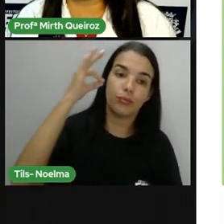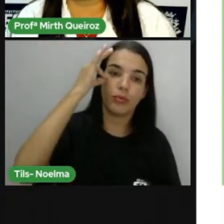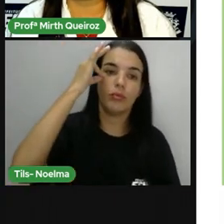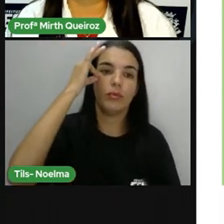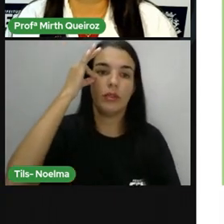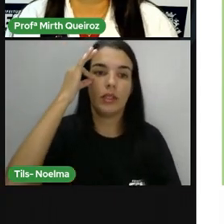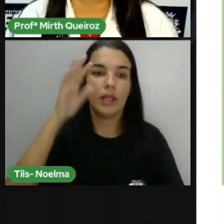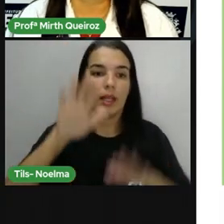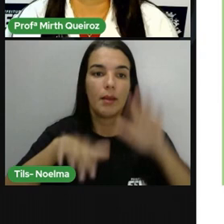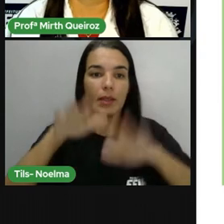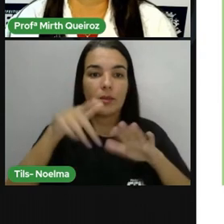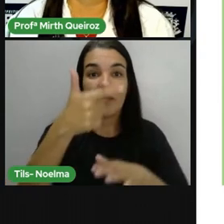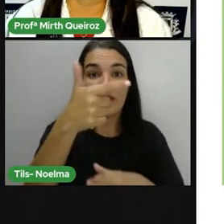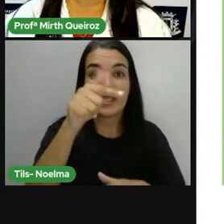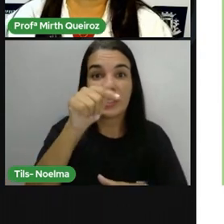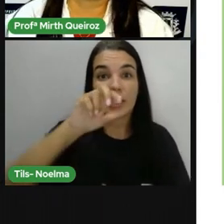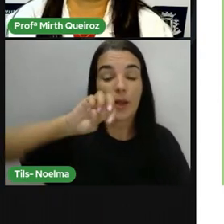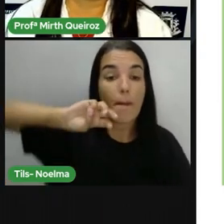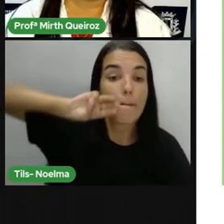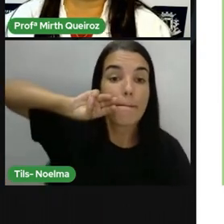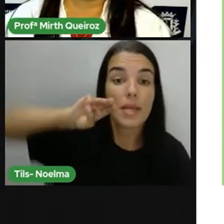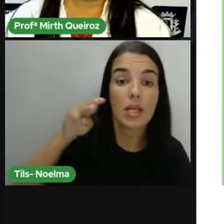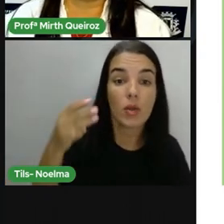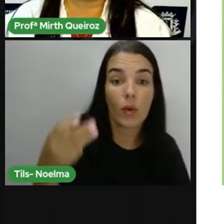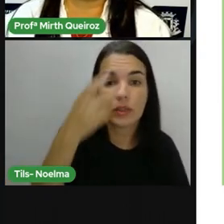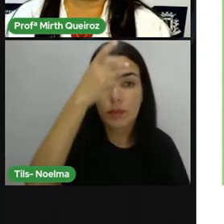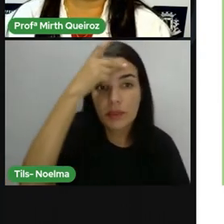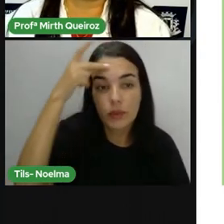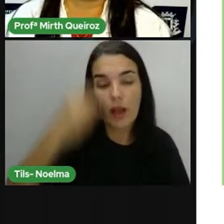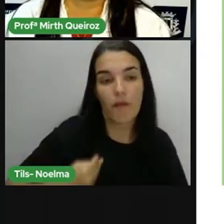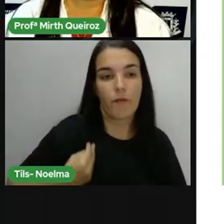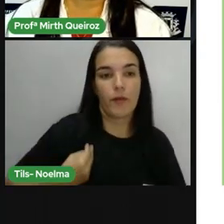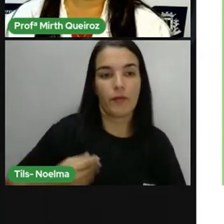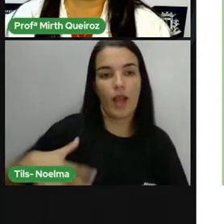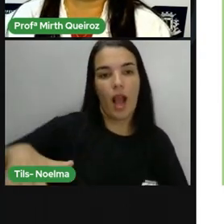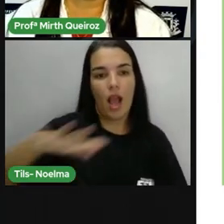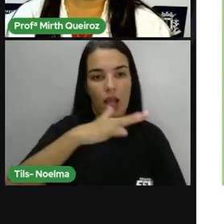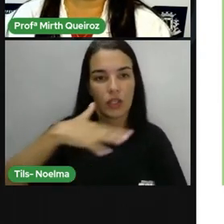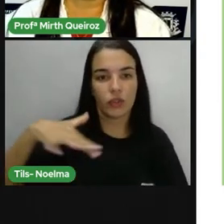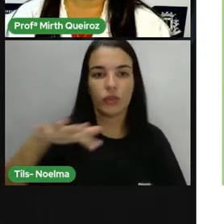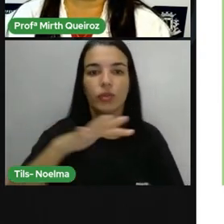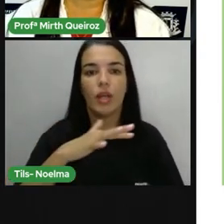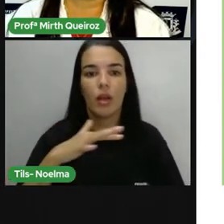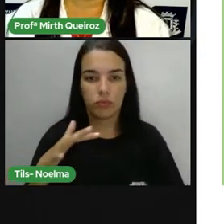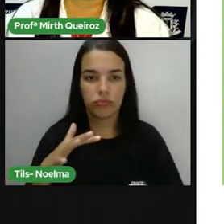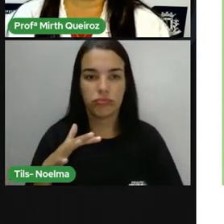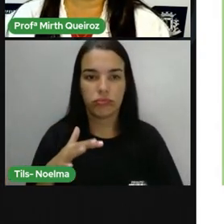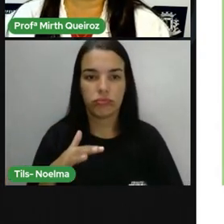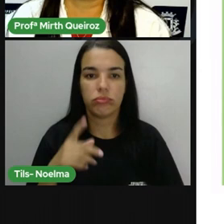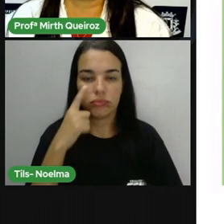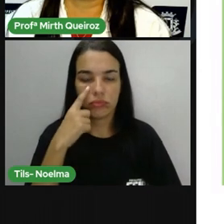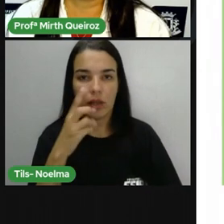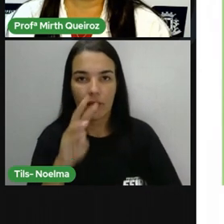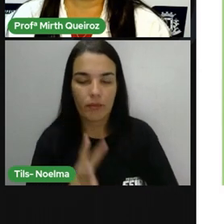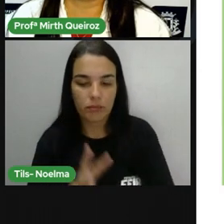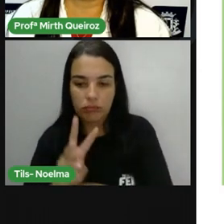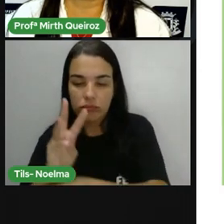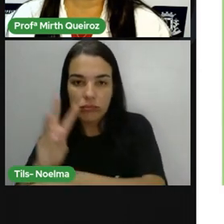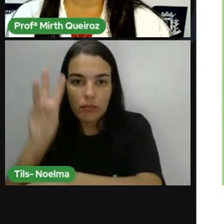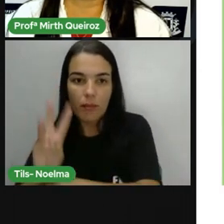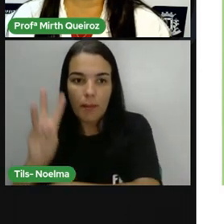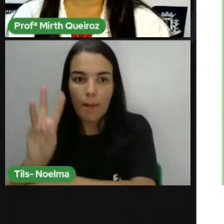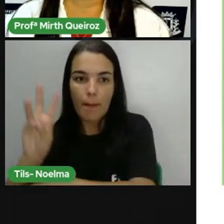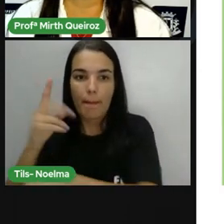sobreviver. Isso aí foi uma informação retirada aí do site, né, www.mma